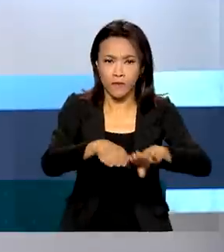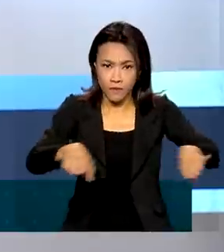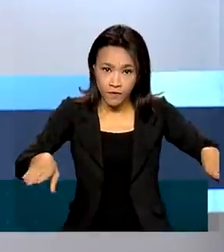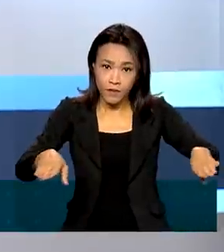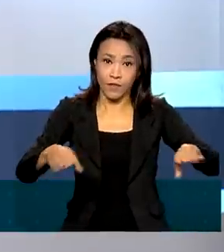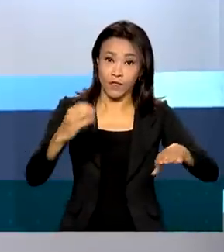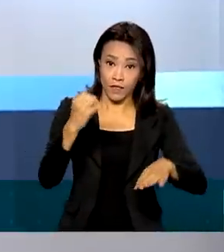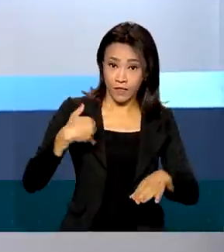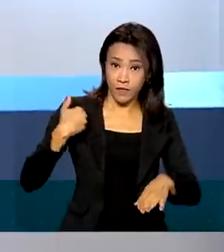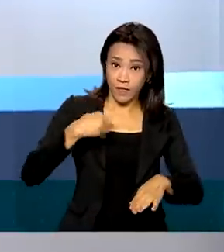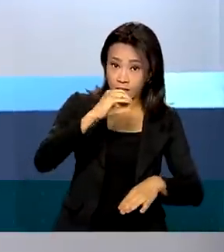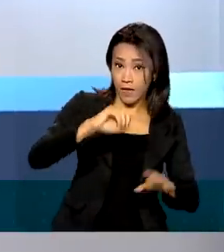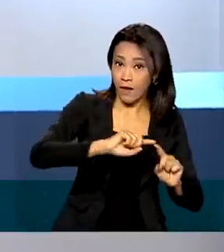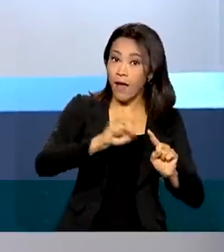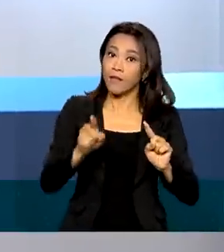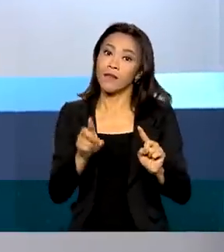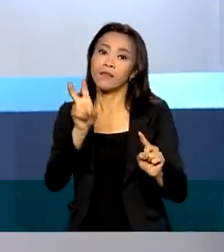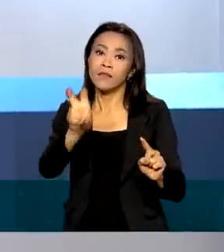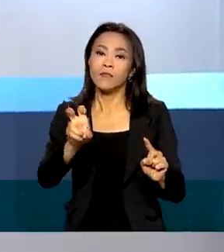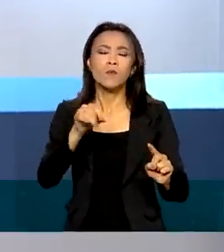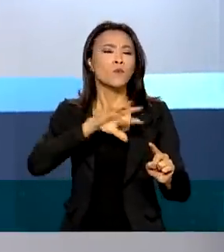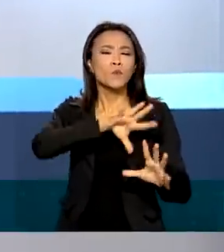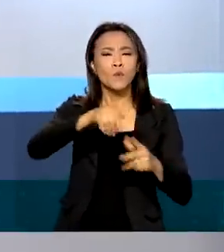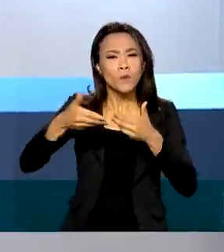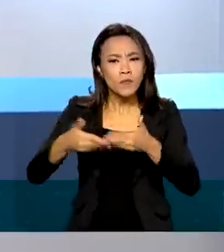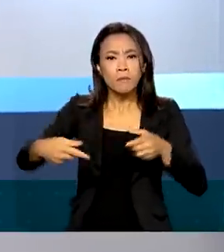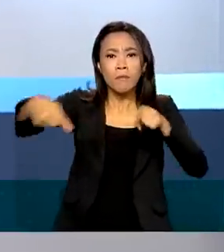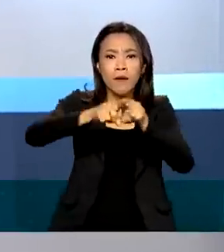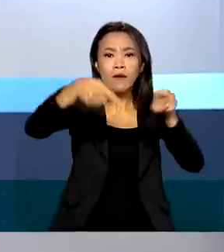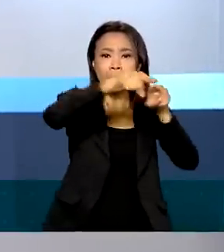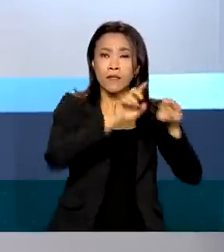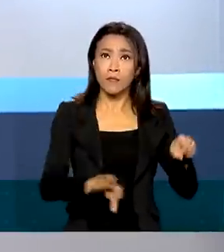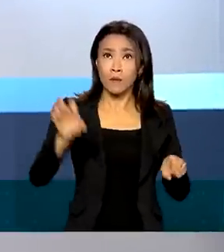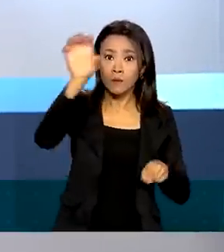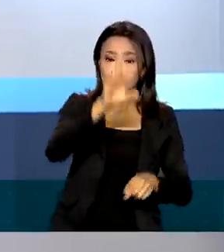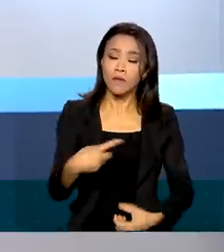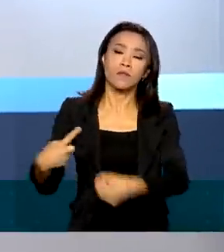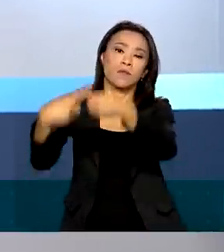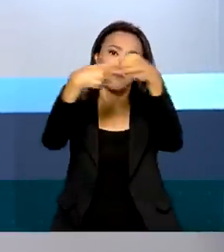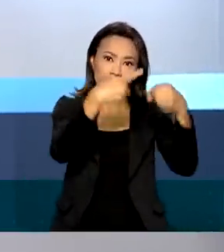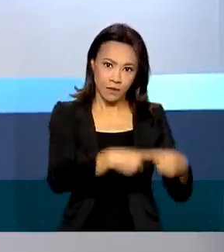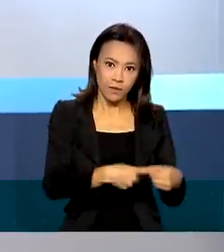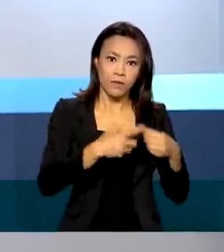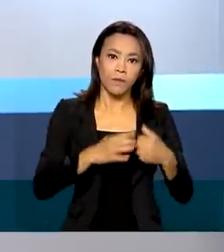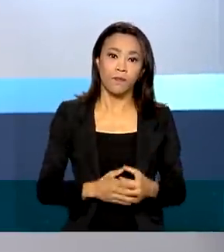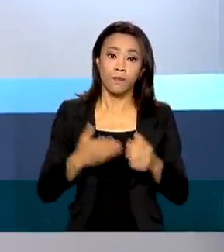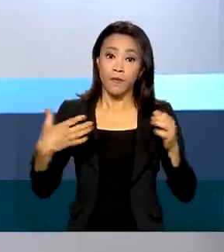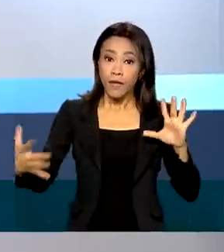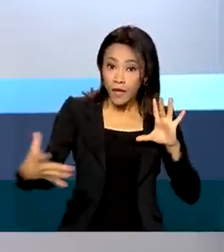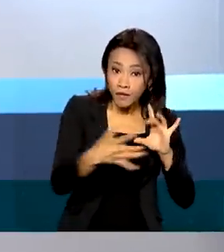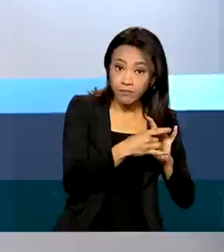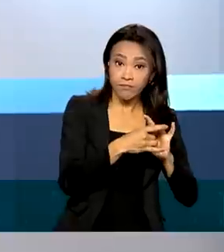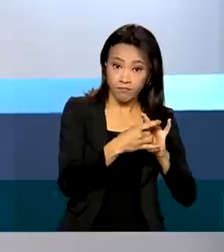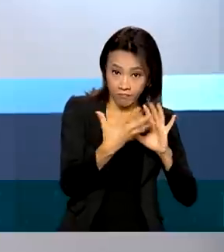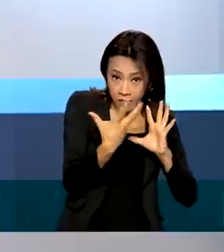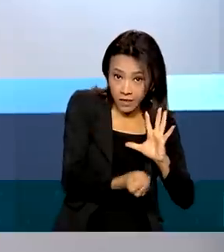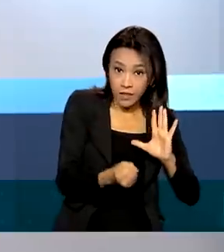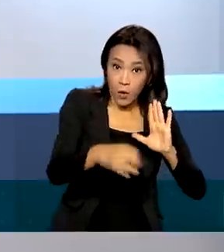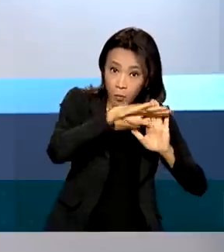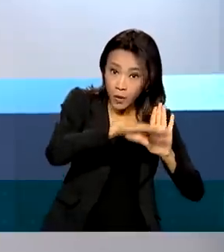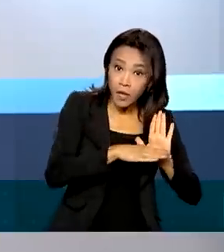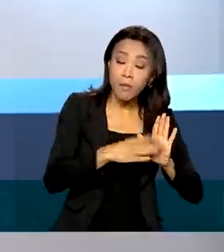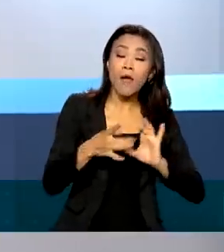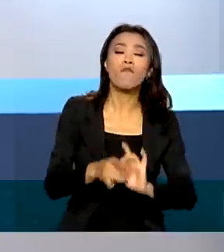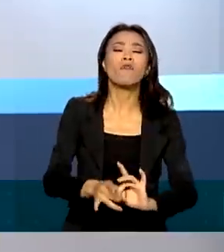Tudo isso em parceria entre União, Estados, Distrito Federal e Municípios. A adesão ao programa é voluntária e deve ser feita